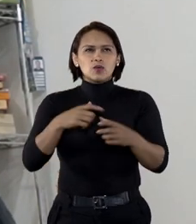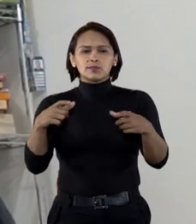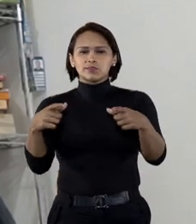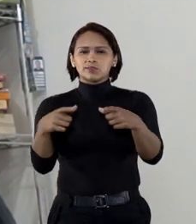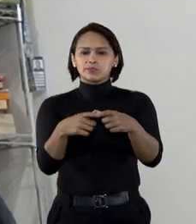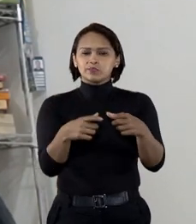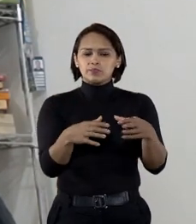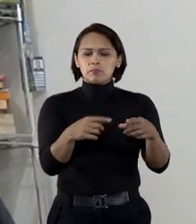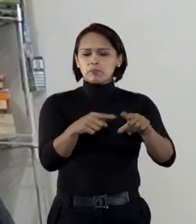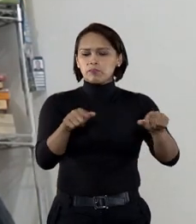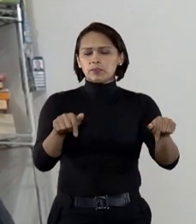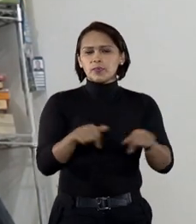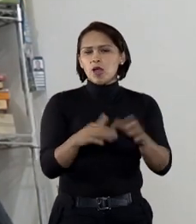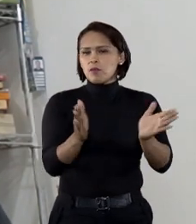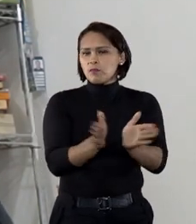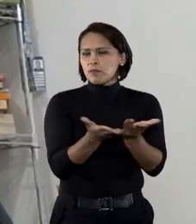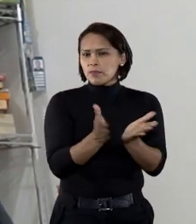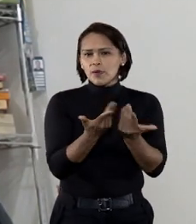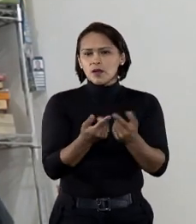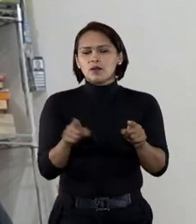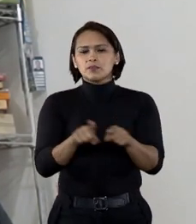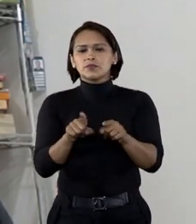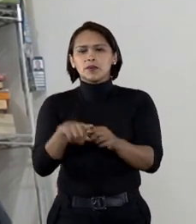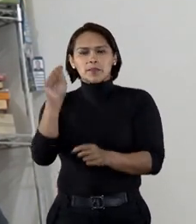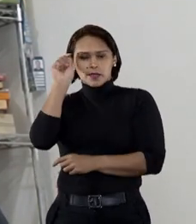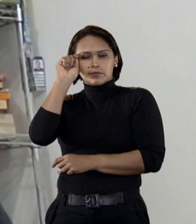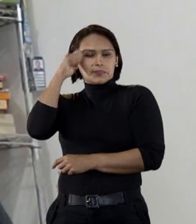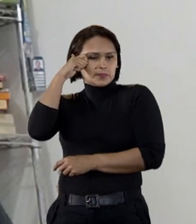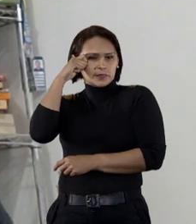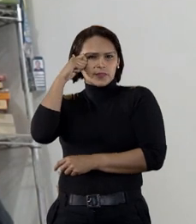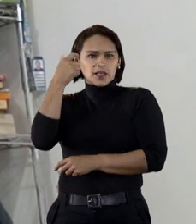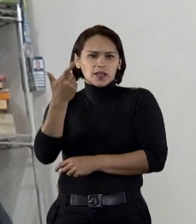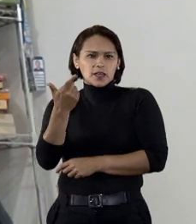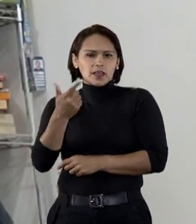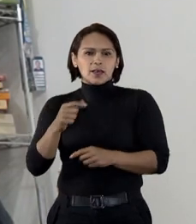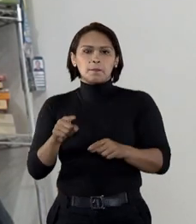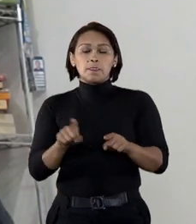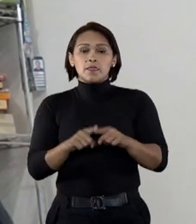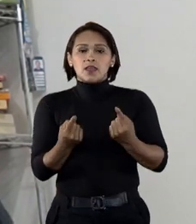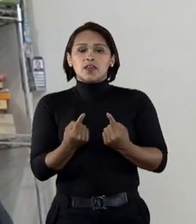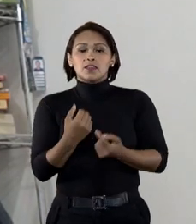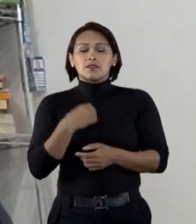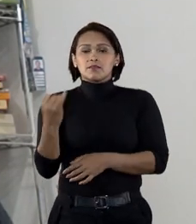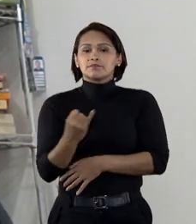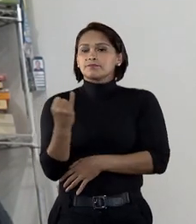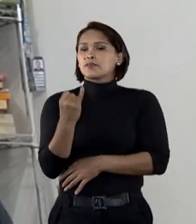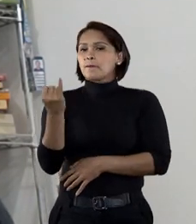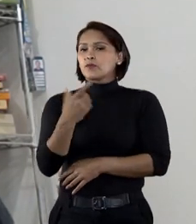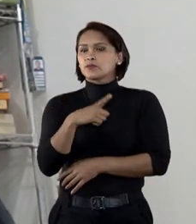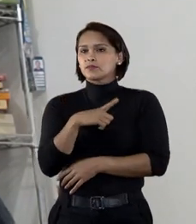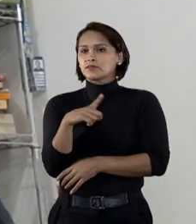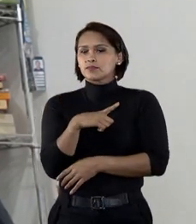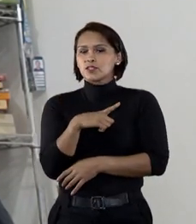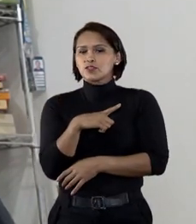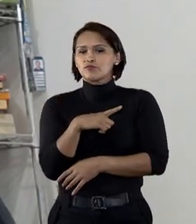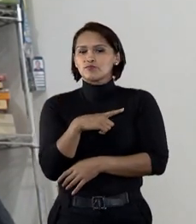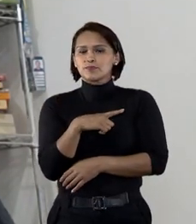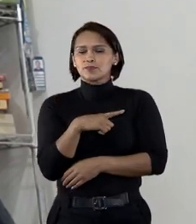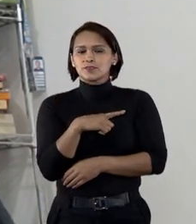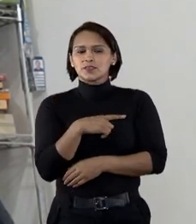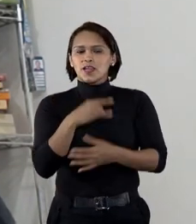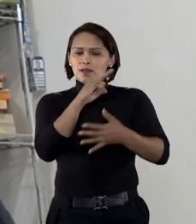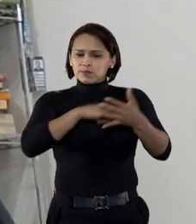regiões de população mais humilde, de população de pele preta. Então, a importância de ter